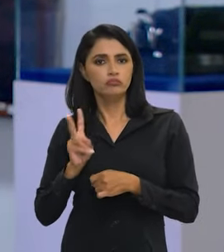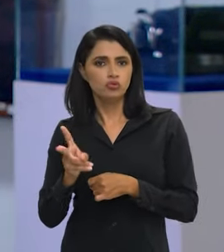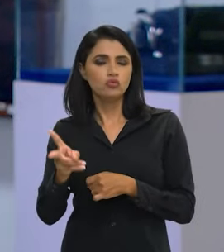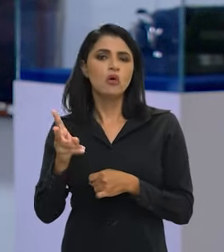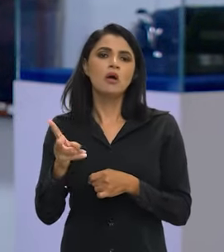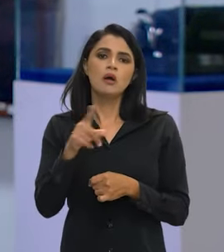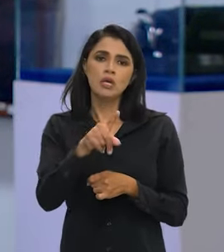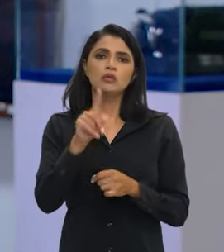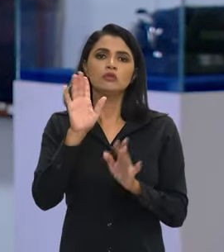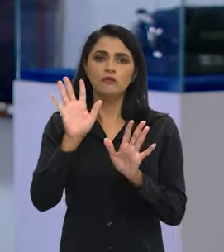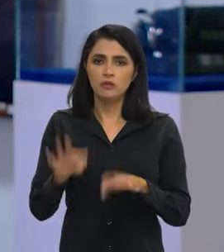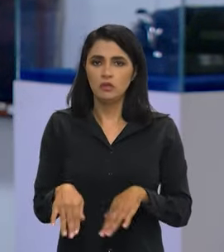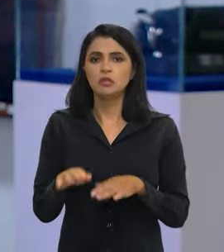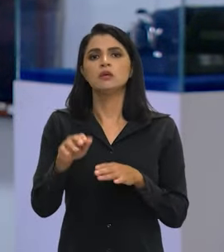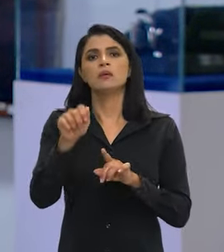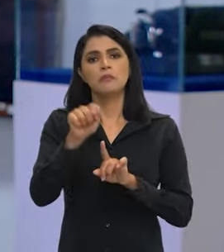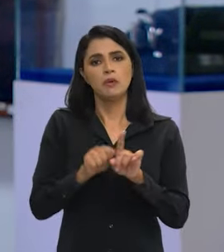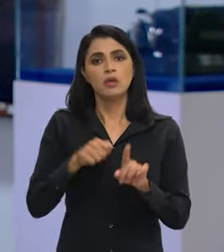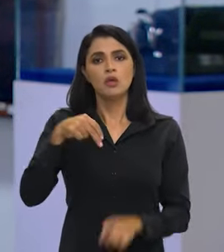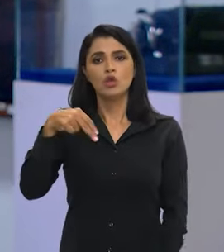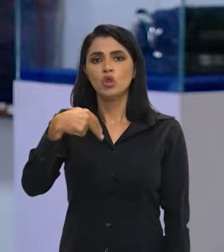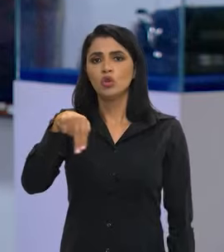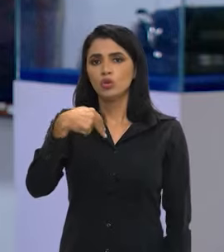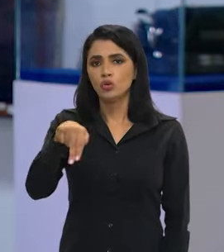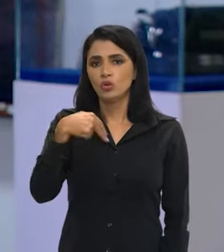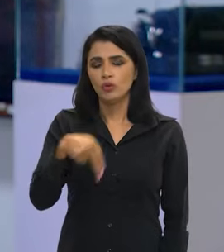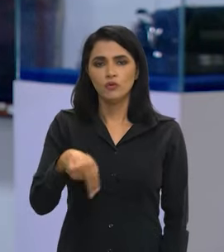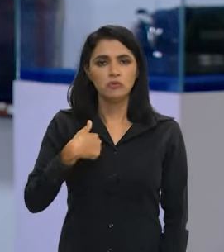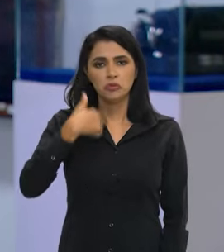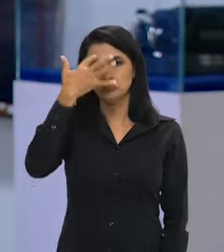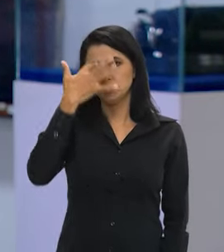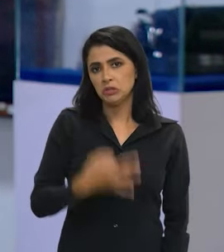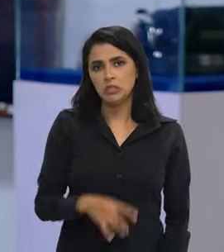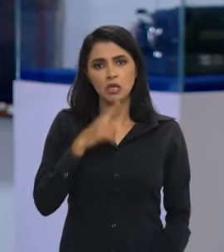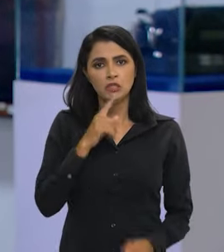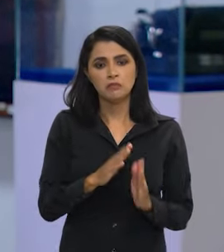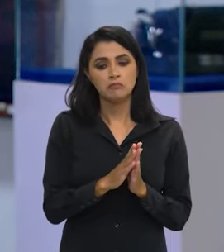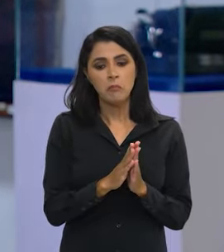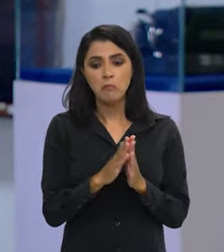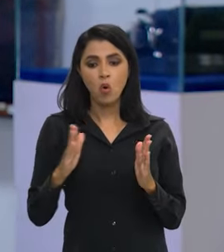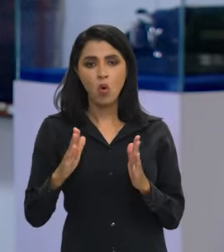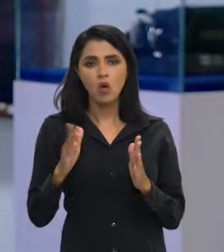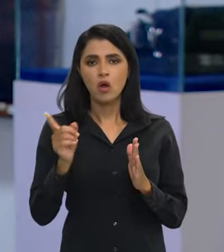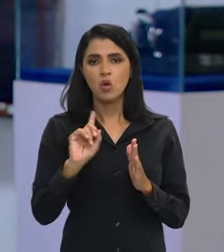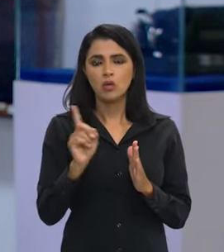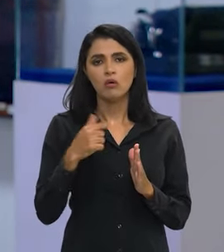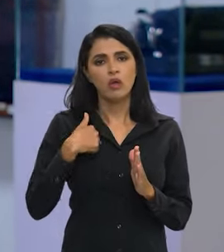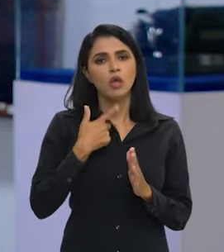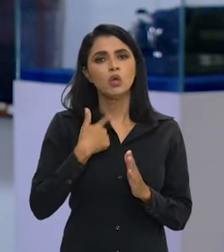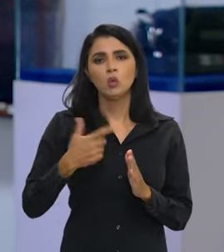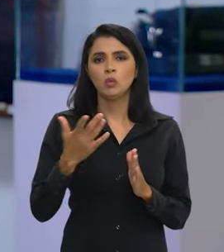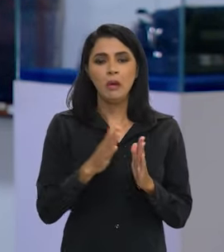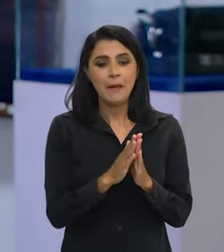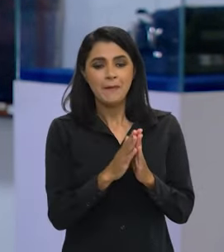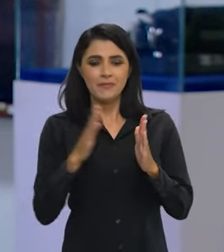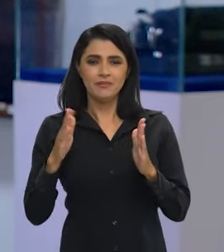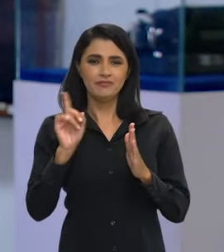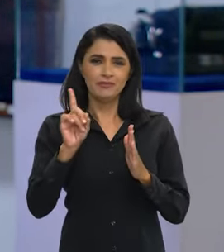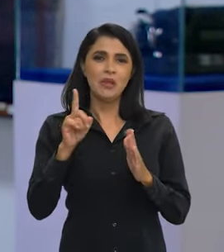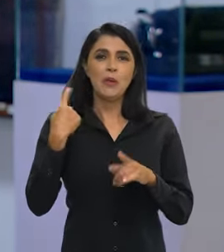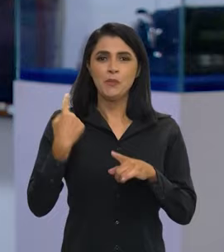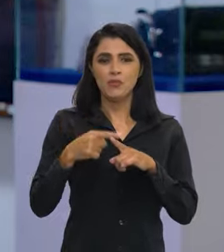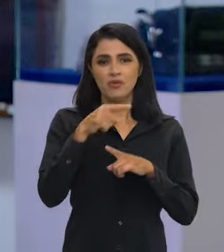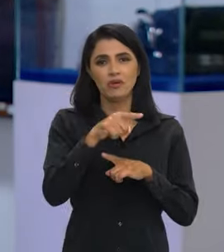juridicamente em novembro, e eu não tenho ainda claro se a gente tem que prorrogar ou não. Eu não desejo prorrogar, porque eu acho que a